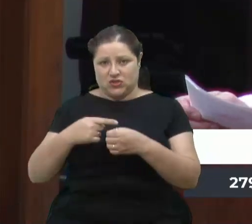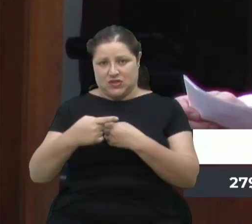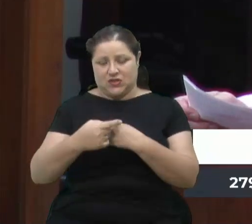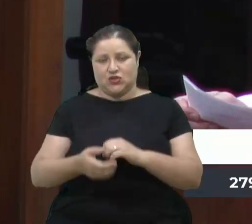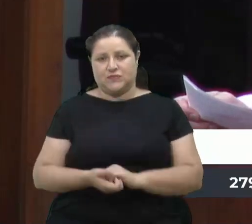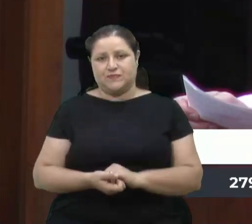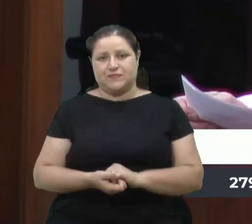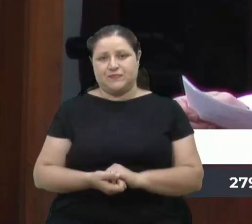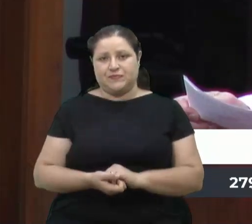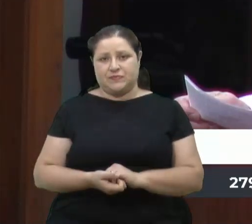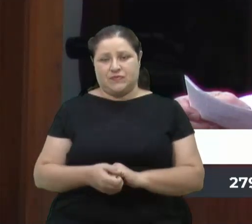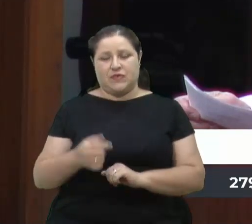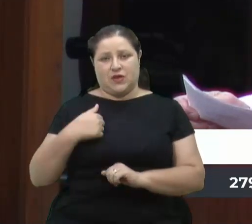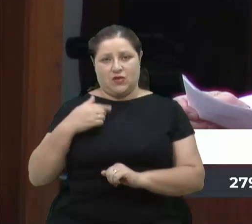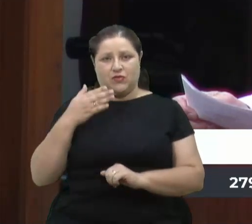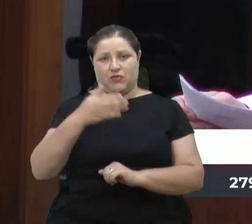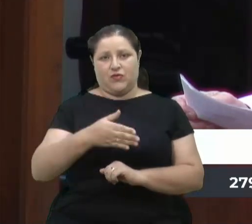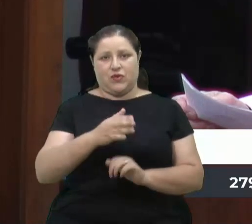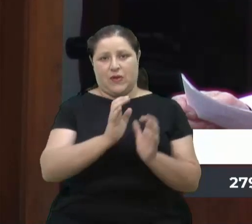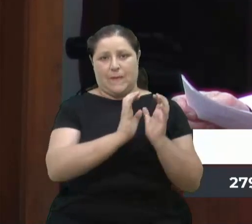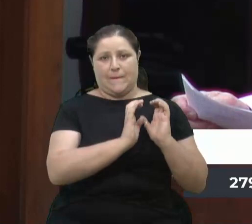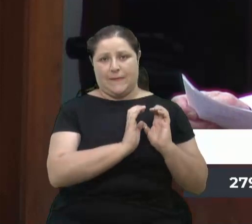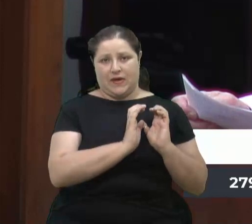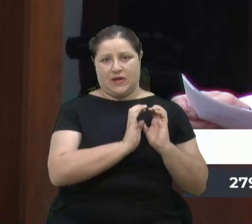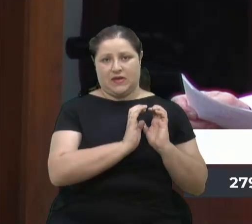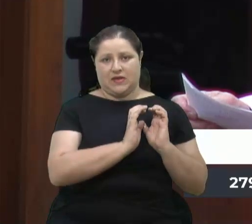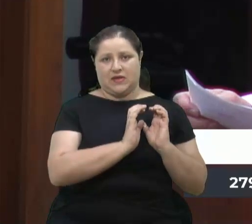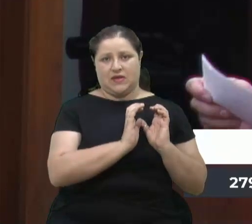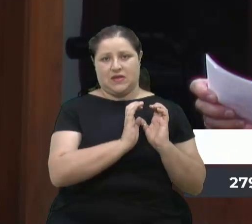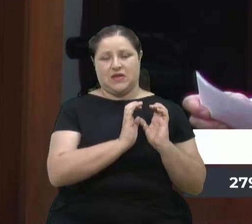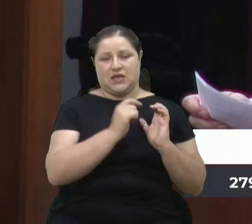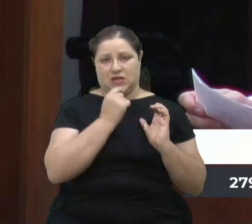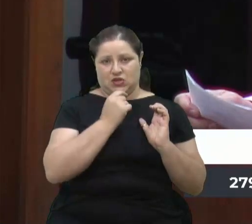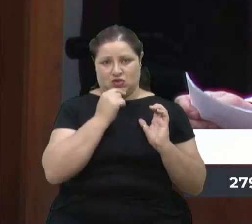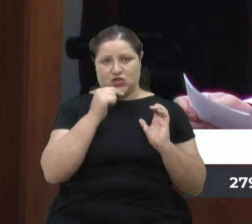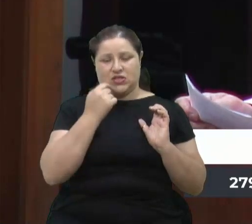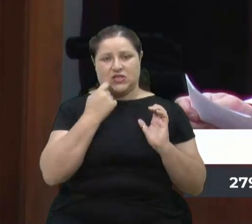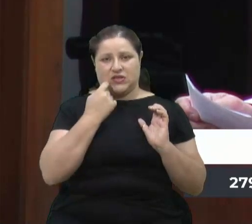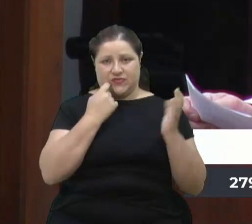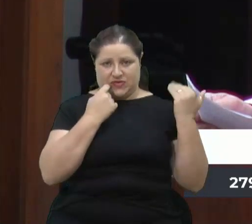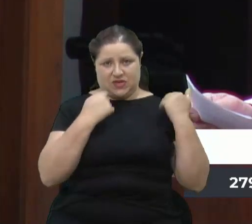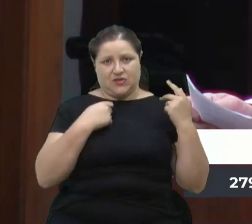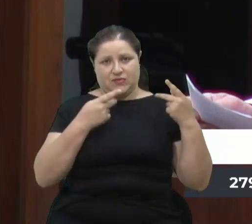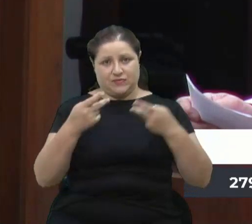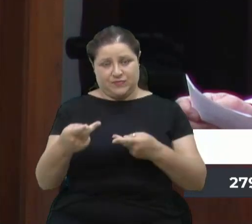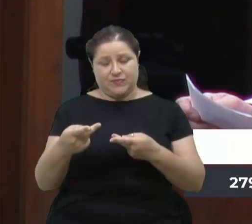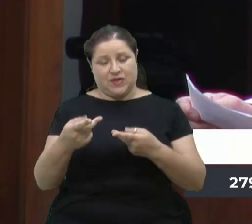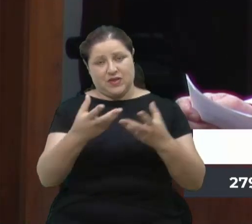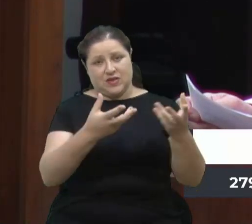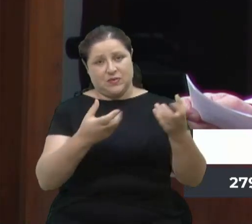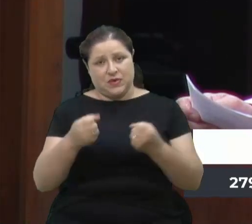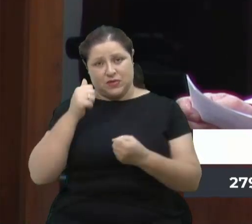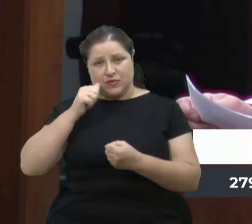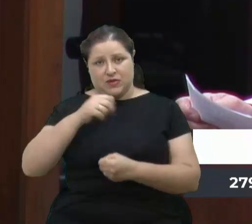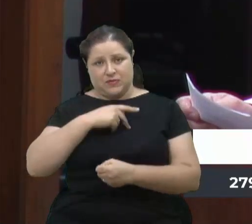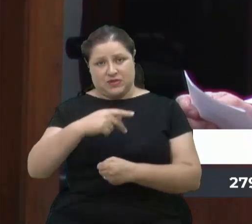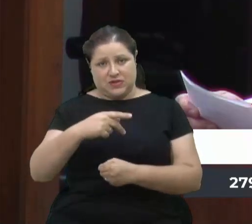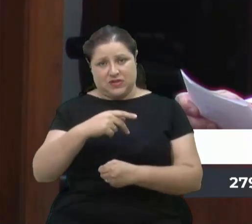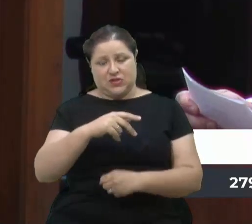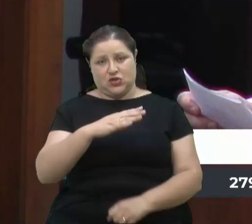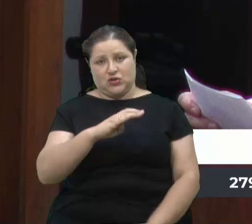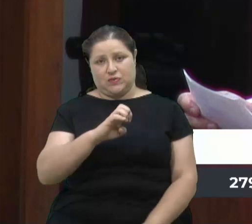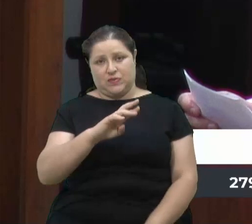Estive na APAI de Caxias do Sul na sexta-feira. Fui recebido pela presidente executiva Bernadette, coordenadora geral Elisabeth,